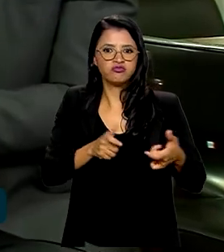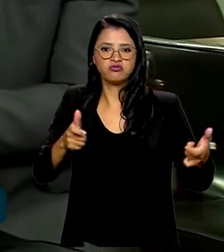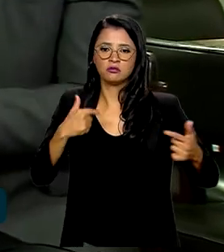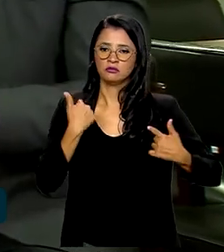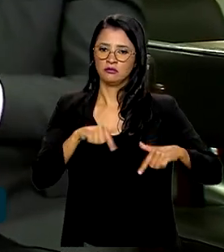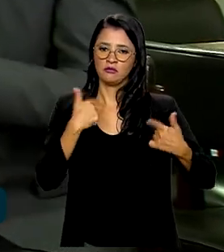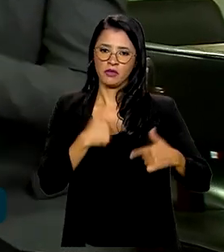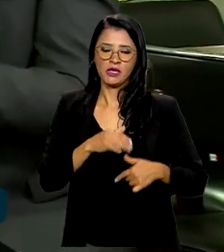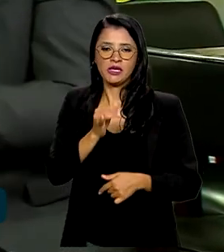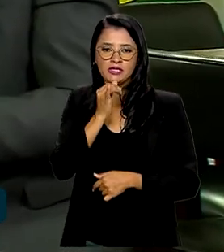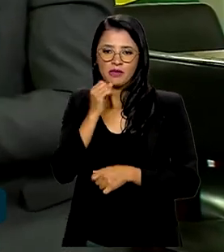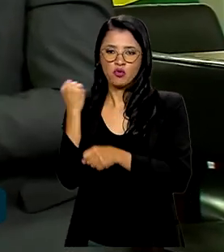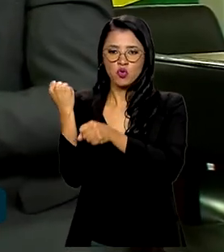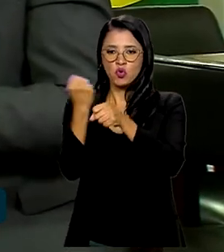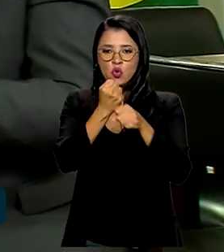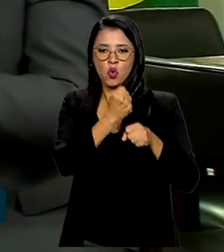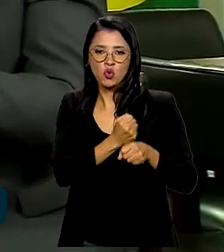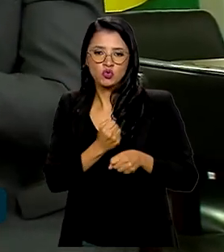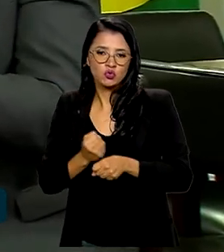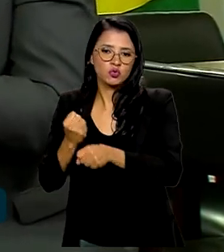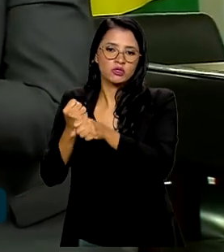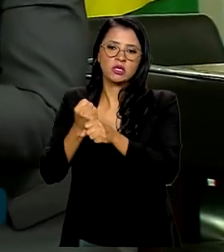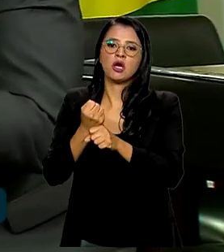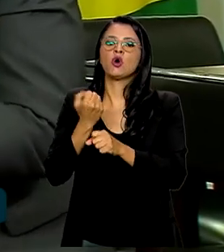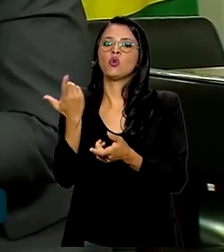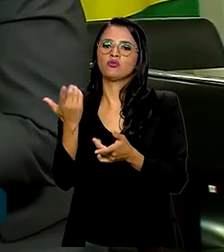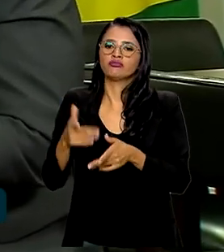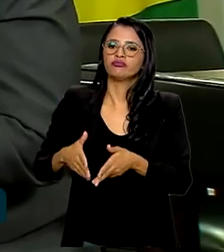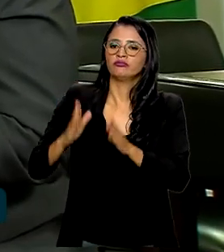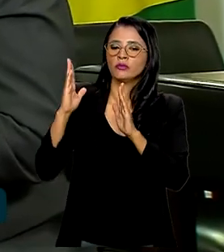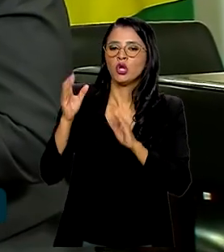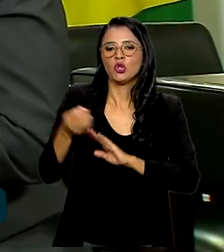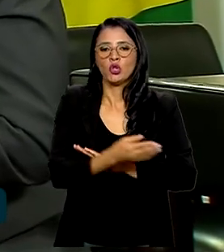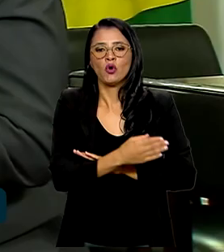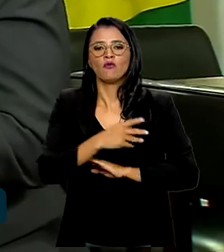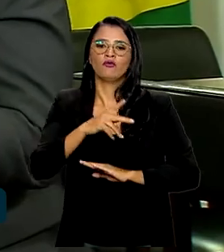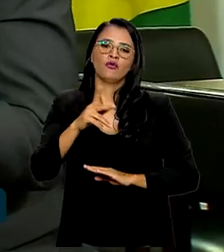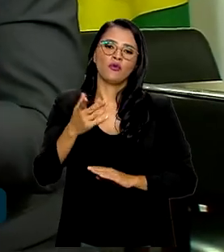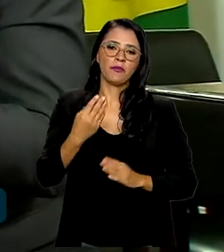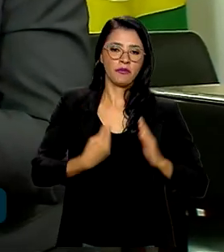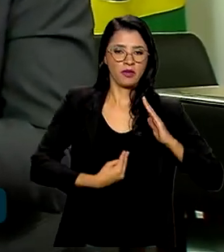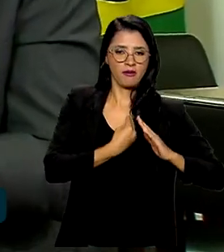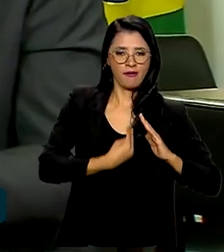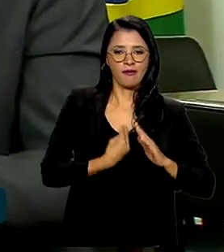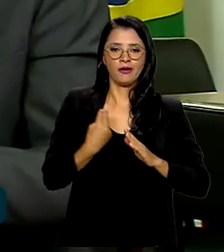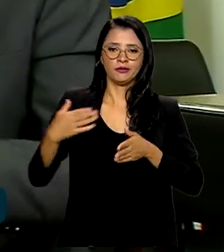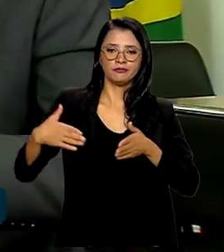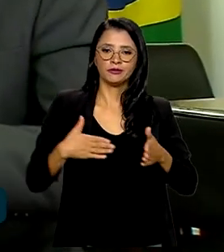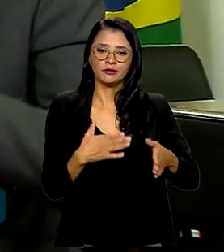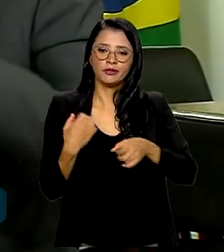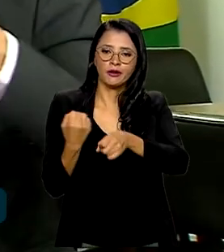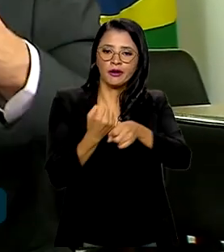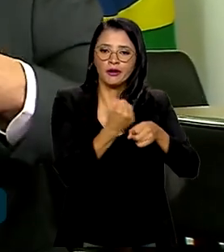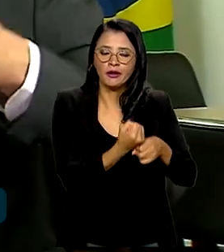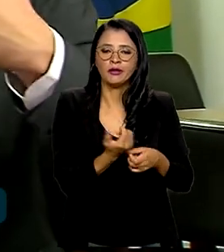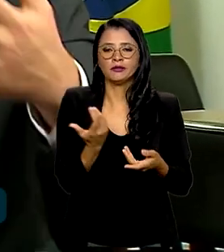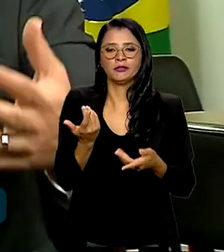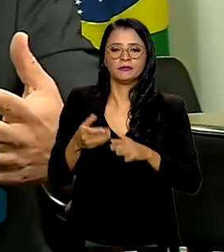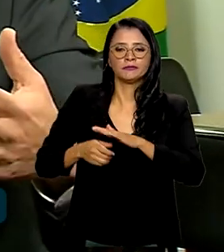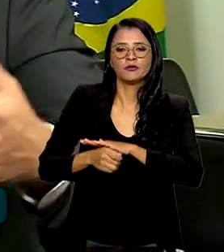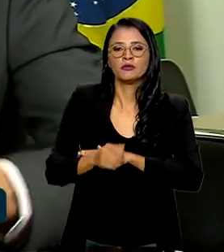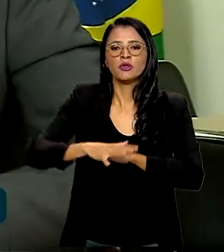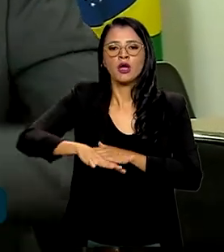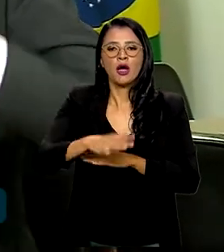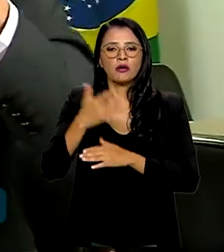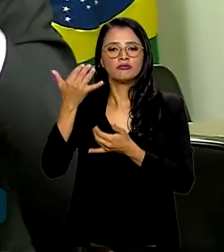construção civil, novo Minha Casa Minha Vida, estrutura de obras em estradas, investimento na área de